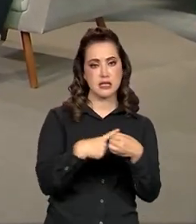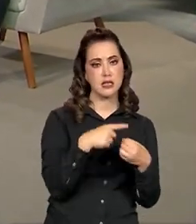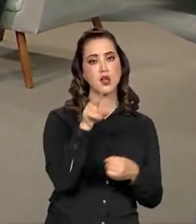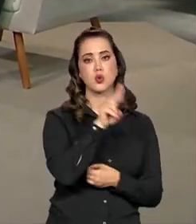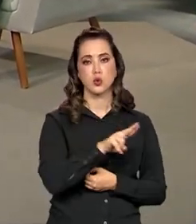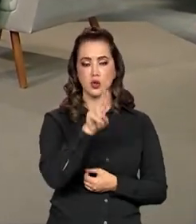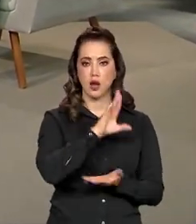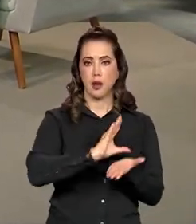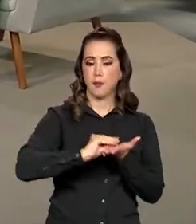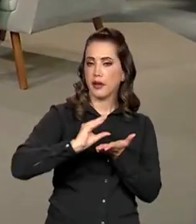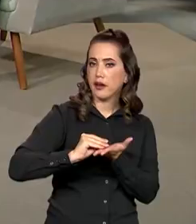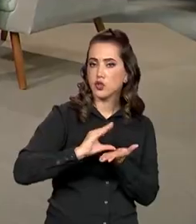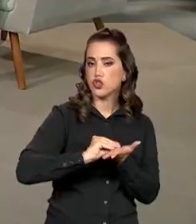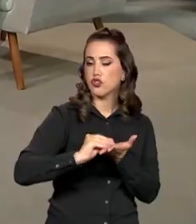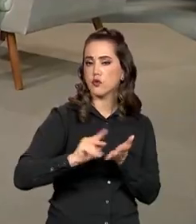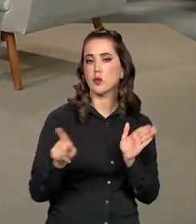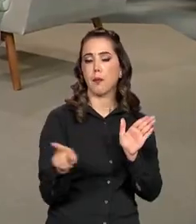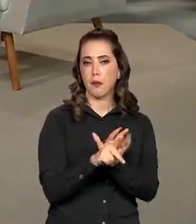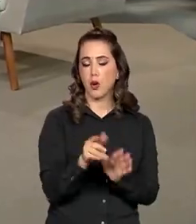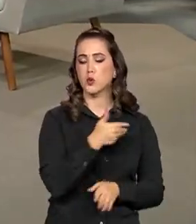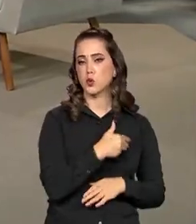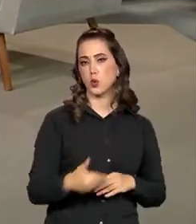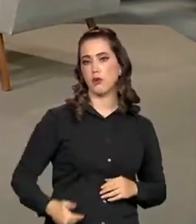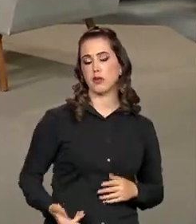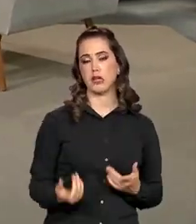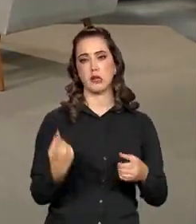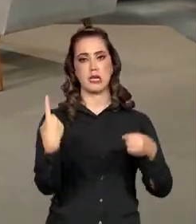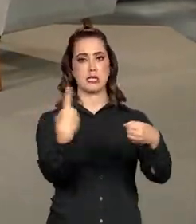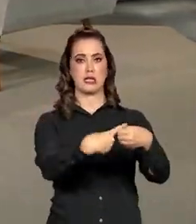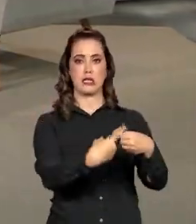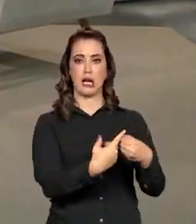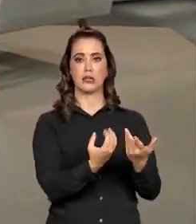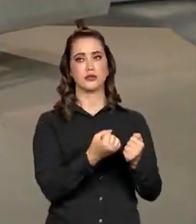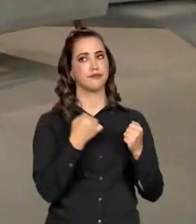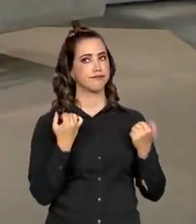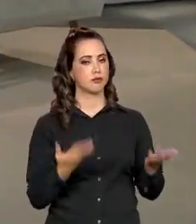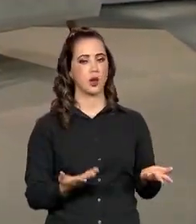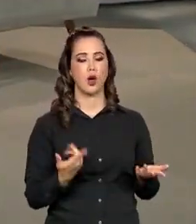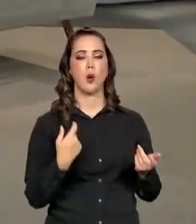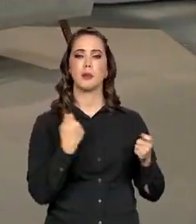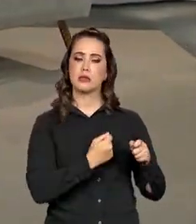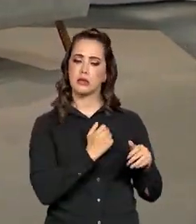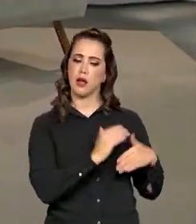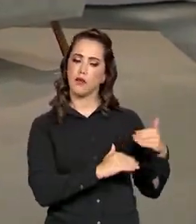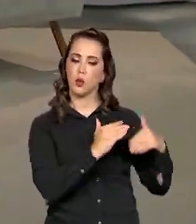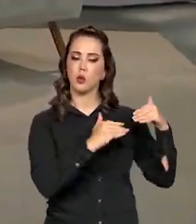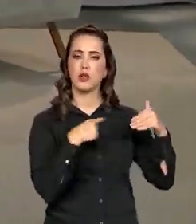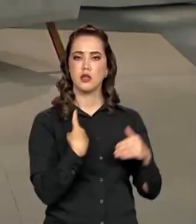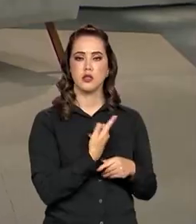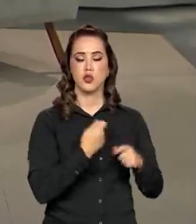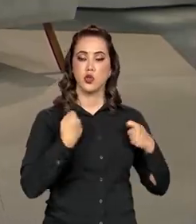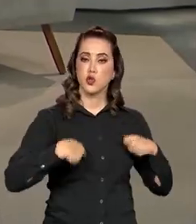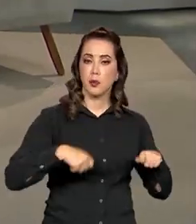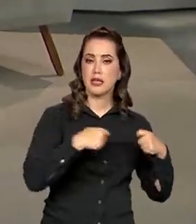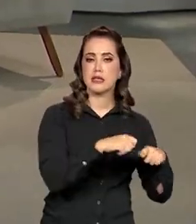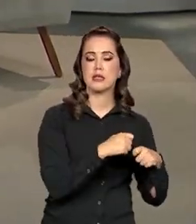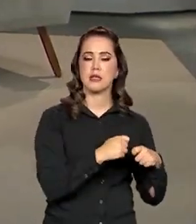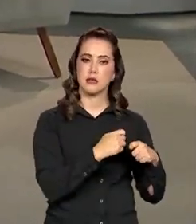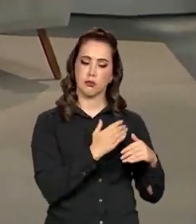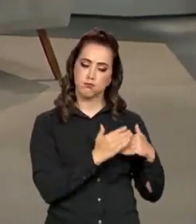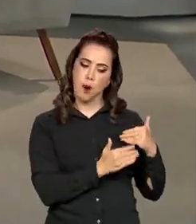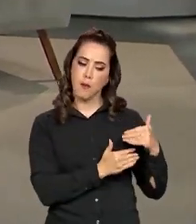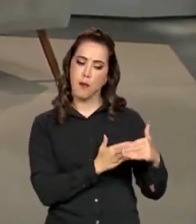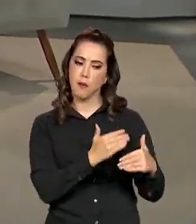aplicativos públicos da cidade, enfim. Então, é um amadurecimento que nós vamos ter que passar.